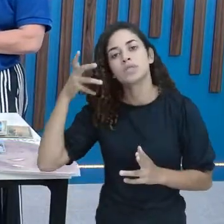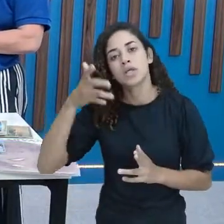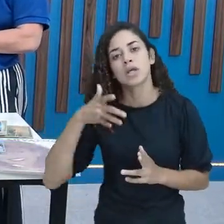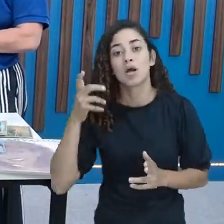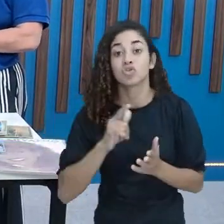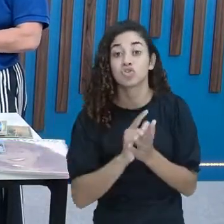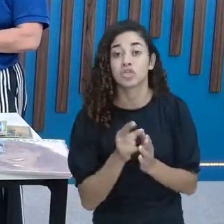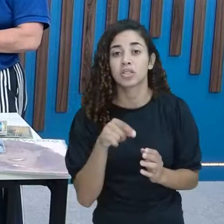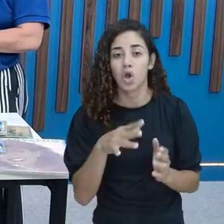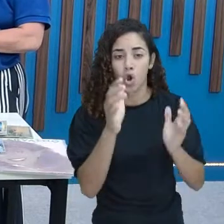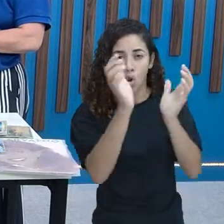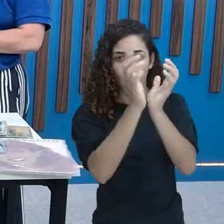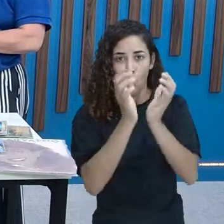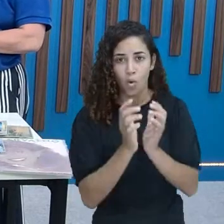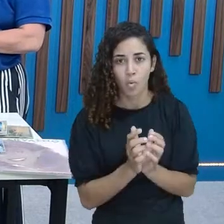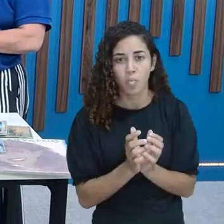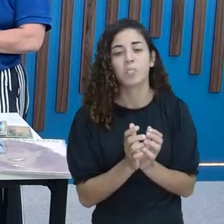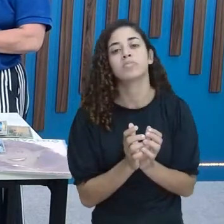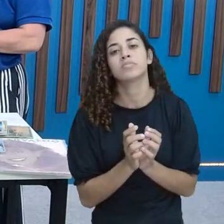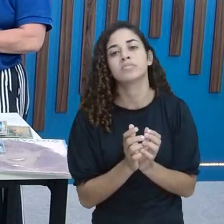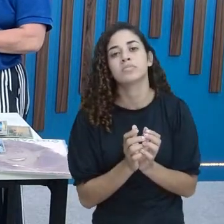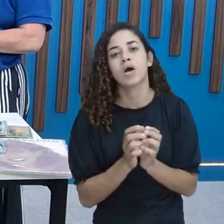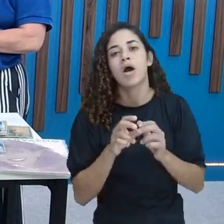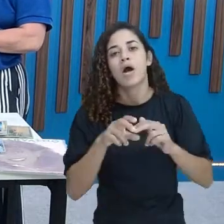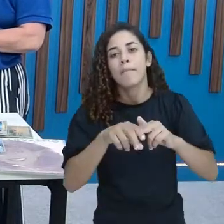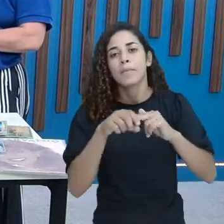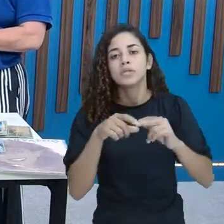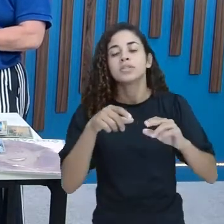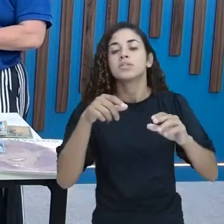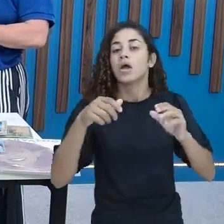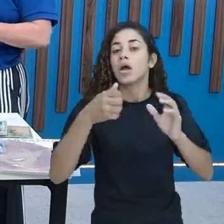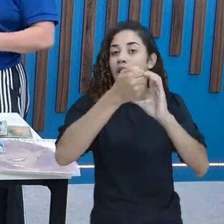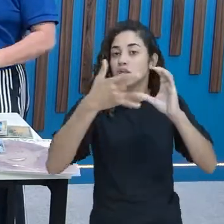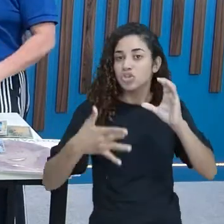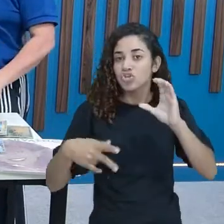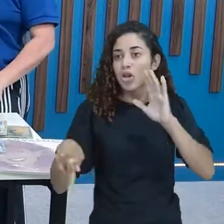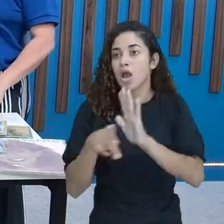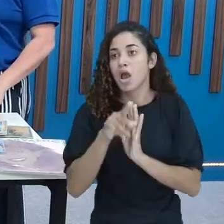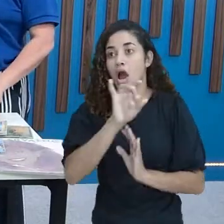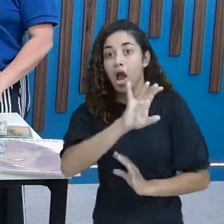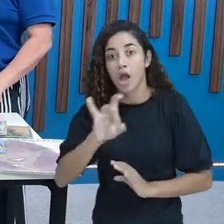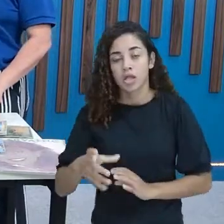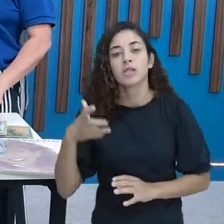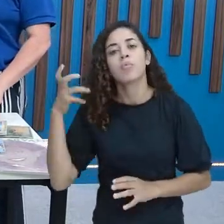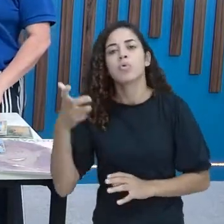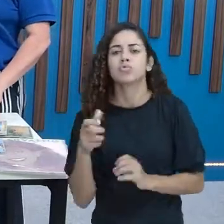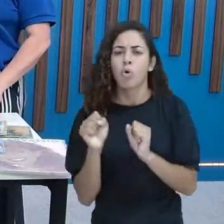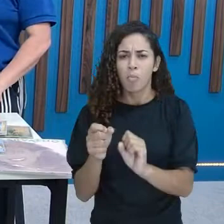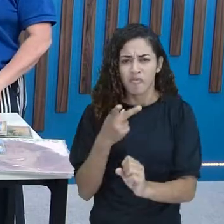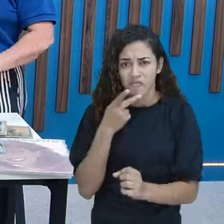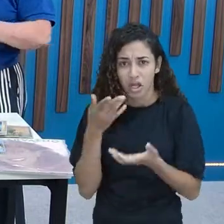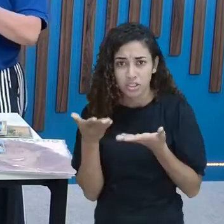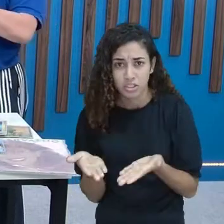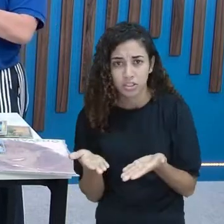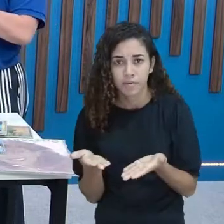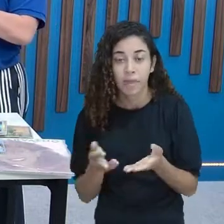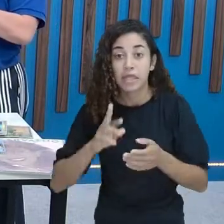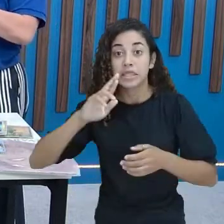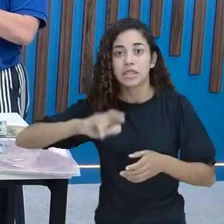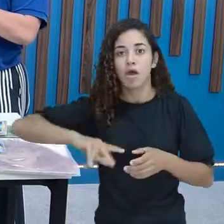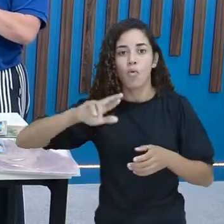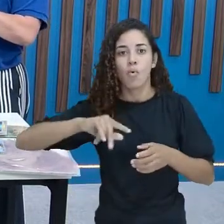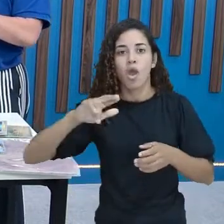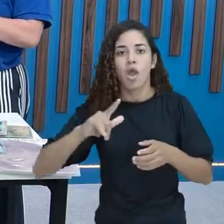gêneros são agrupados De acordo com as características Dessas músicas Sim Podemos dizer assim? É, mas não é rígido